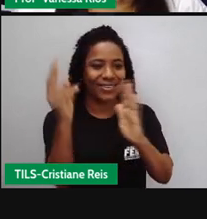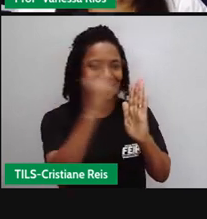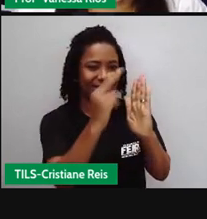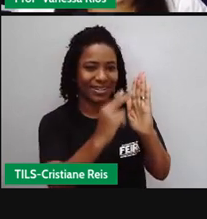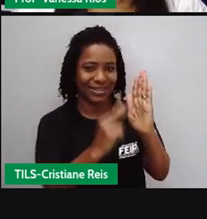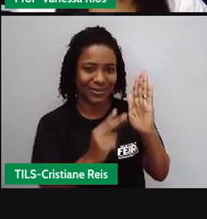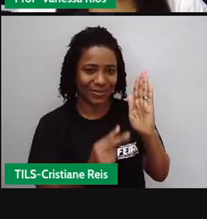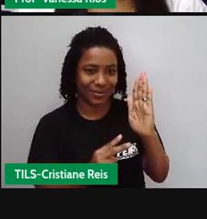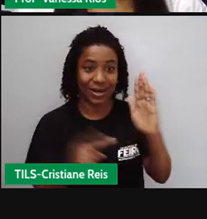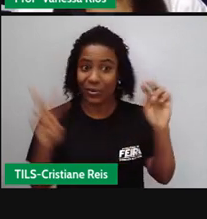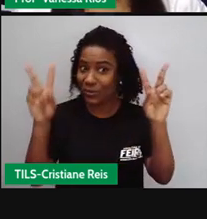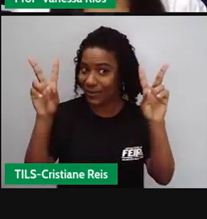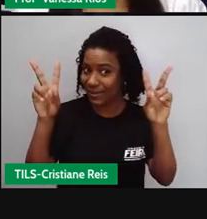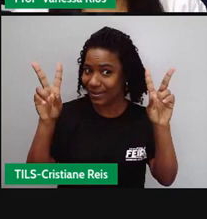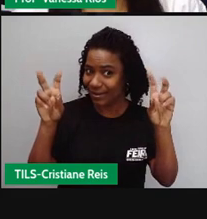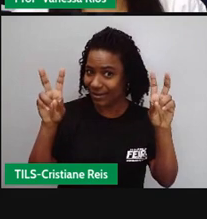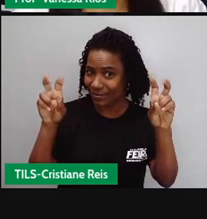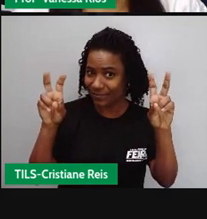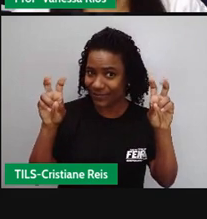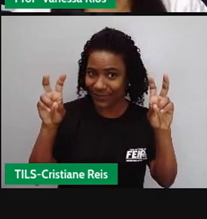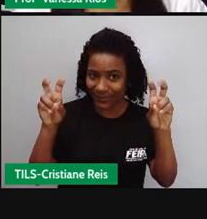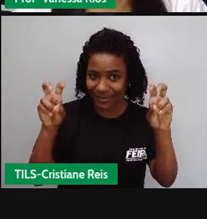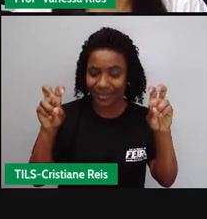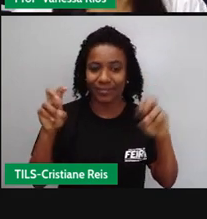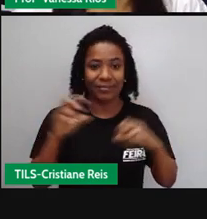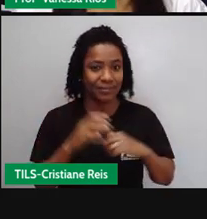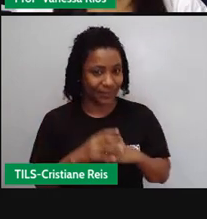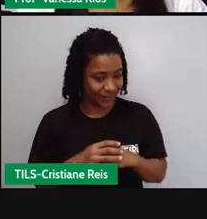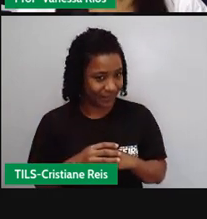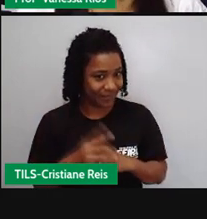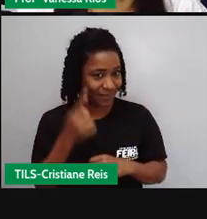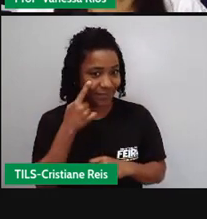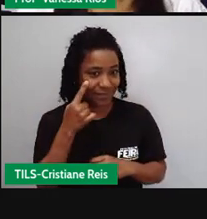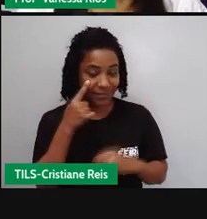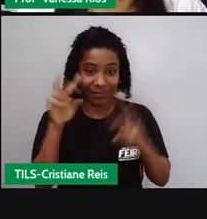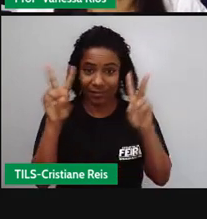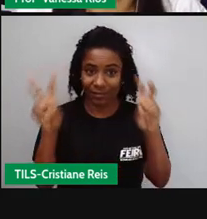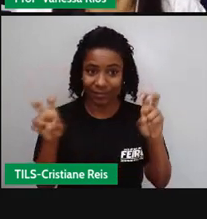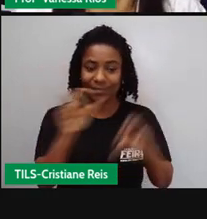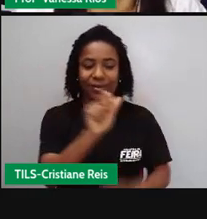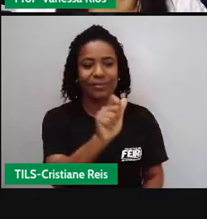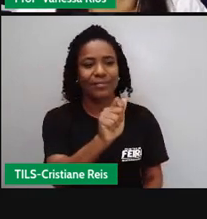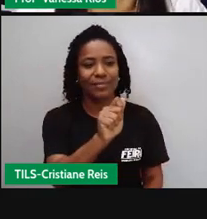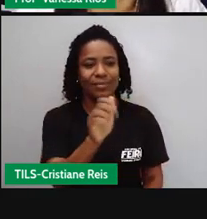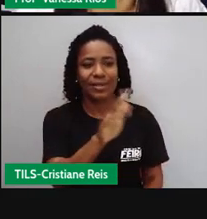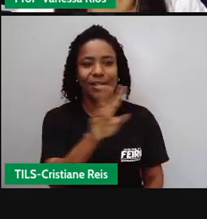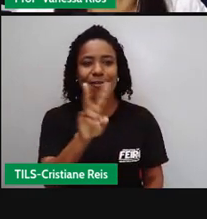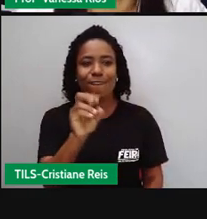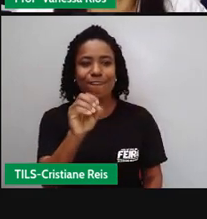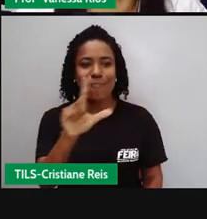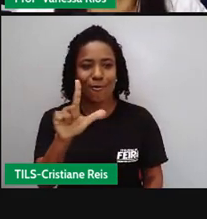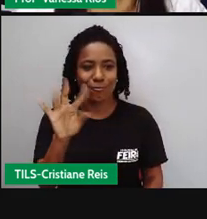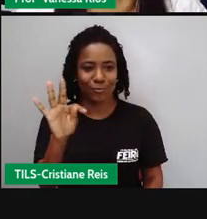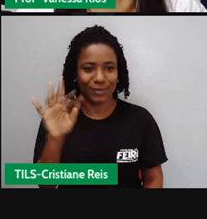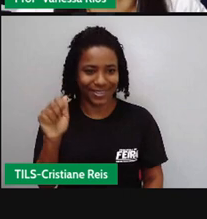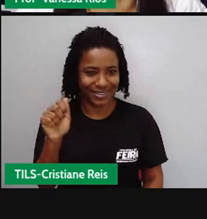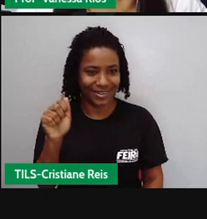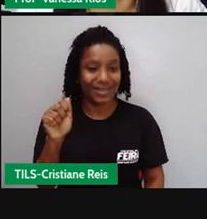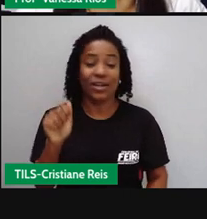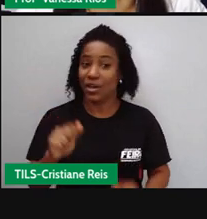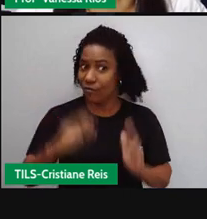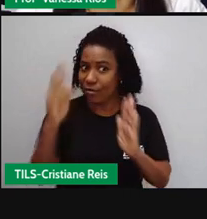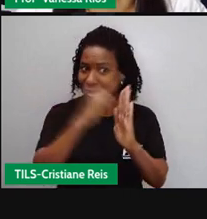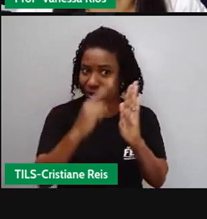Volta A prova é fazer a leitura aí vocês podem acompanhar e pensar em todas as questões em todo